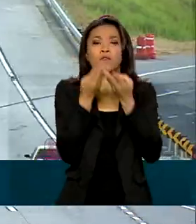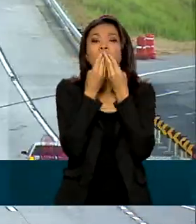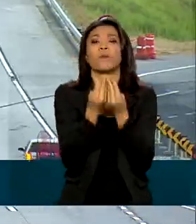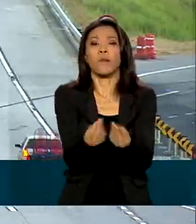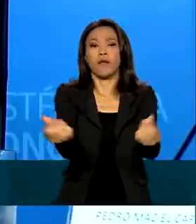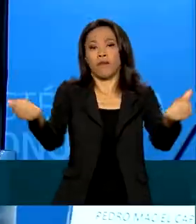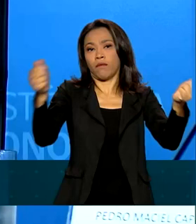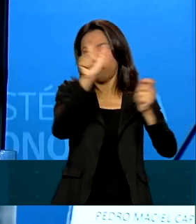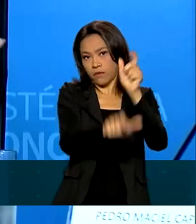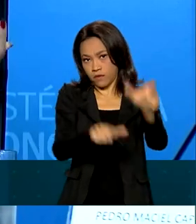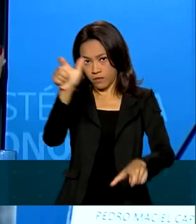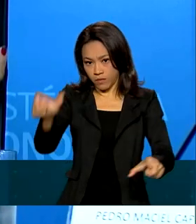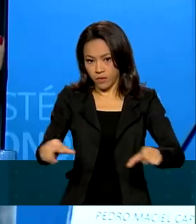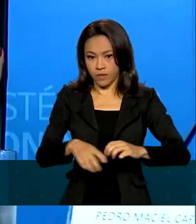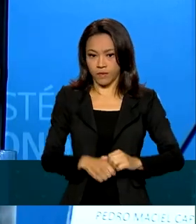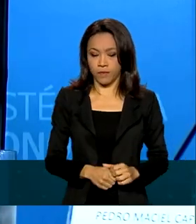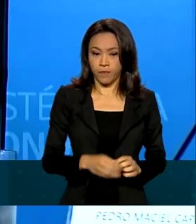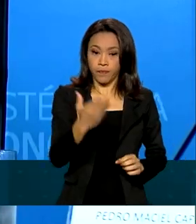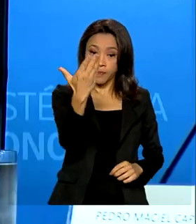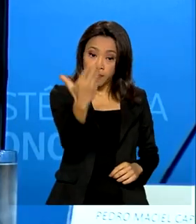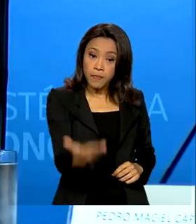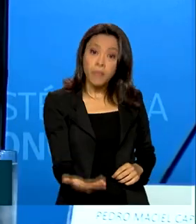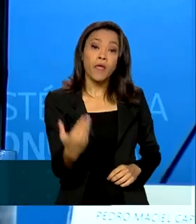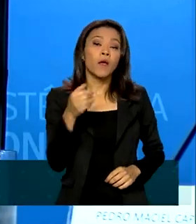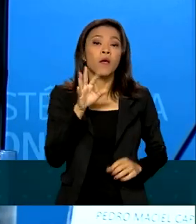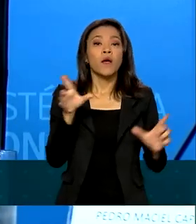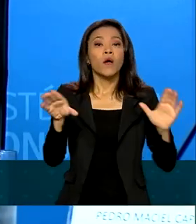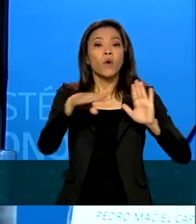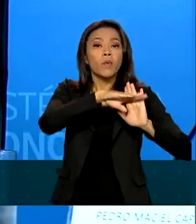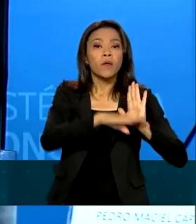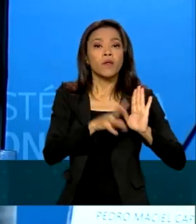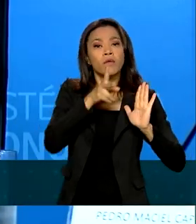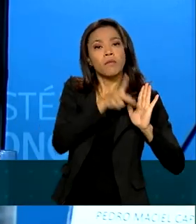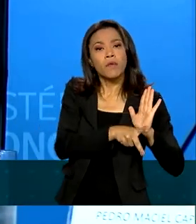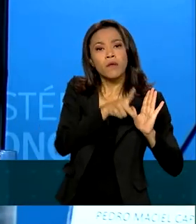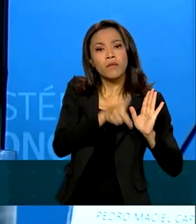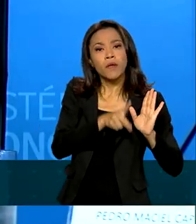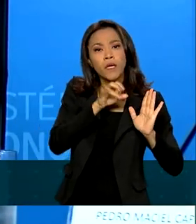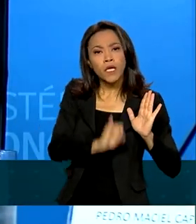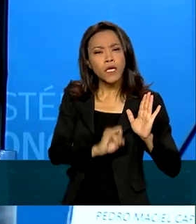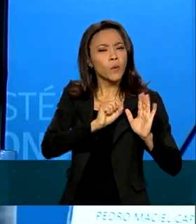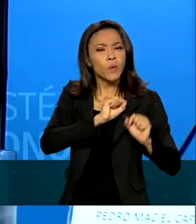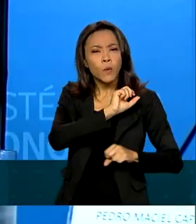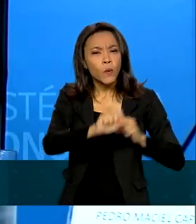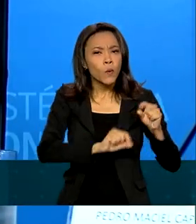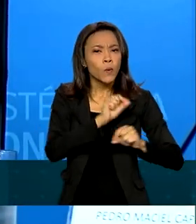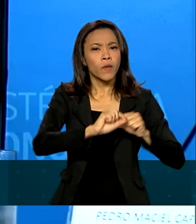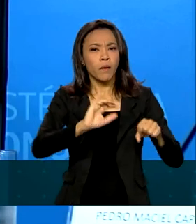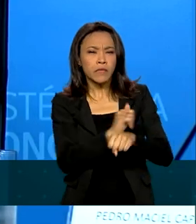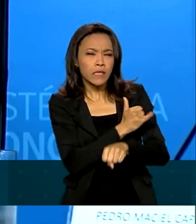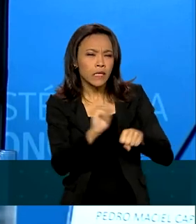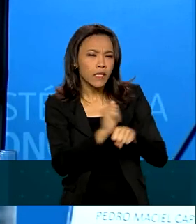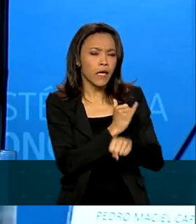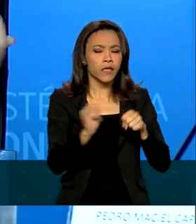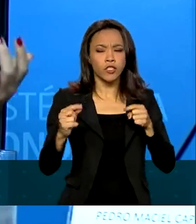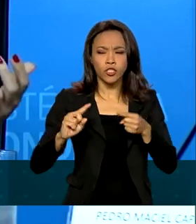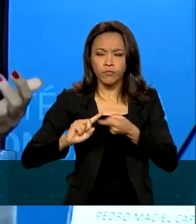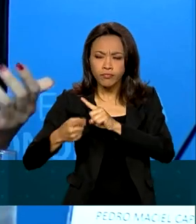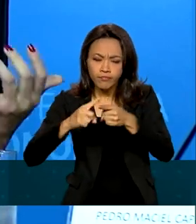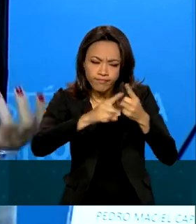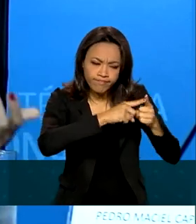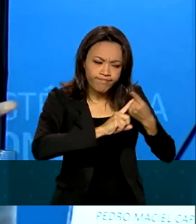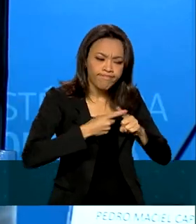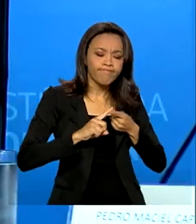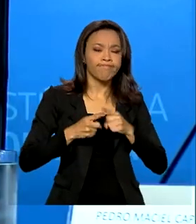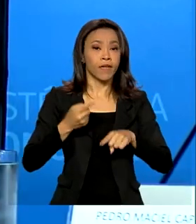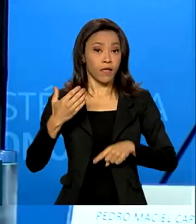ao cidadão. O PPI aqui no trabalho de coordenação, num trabalho de articulação importante, e o BNDES